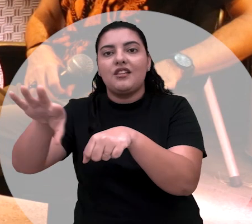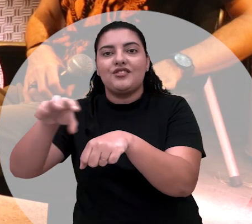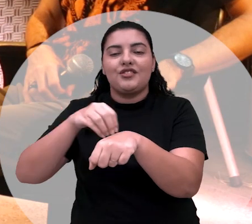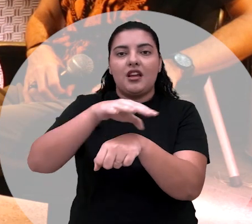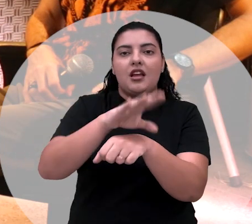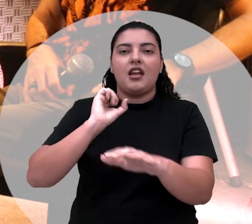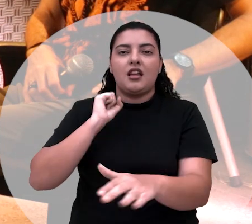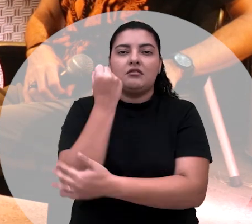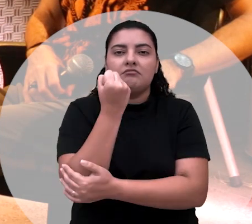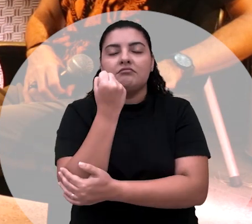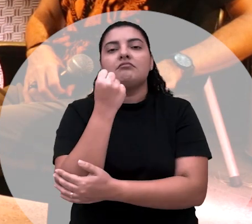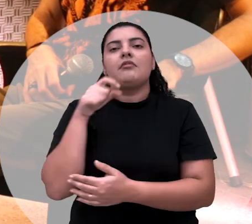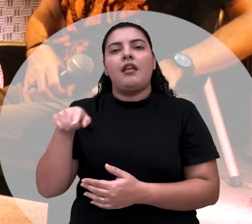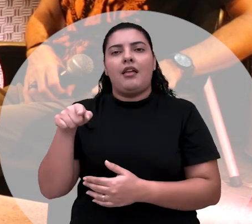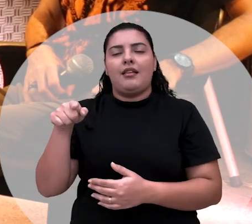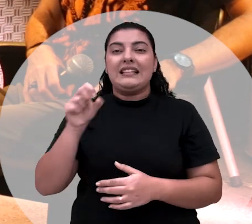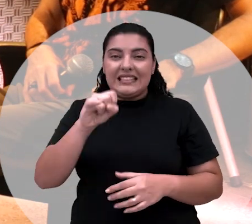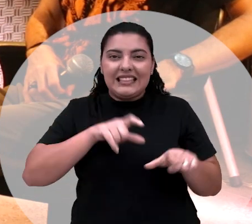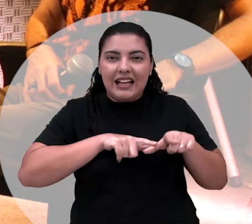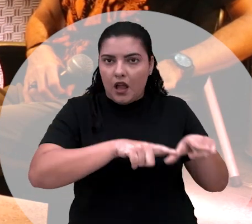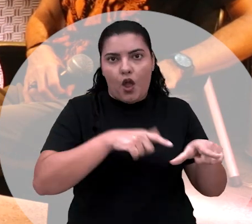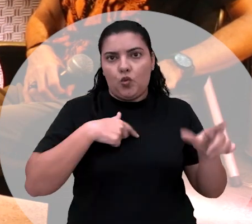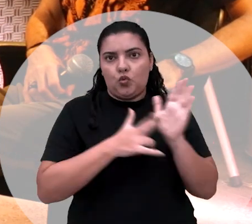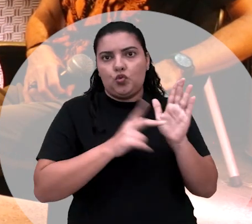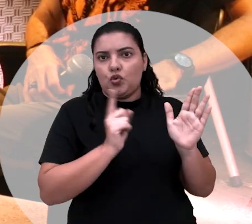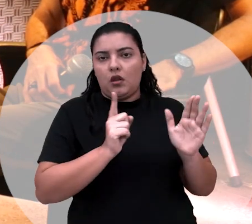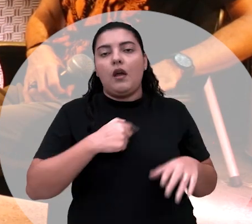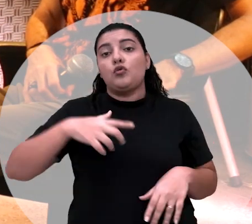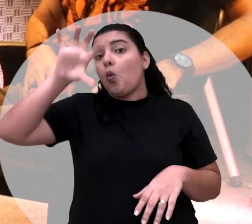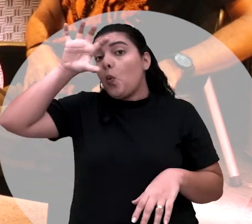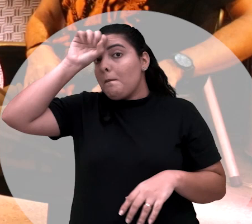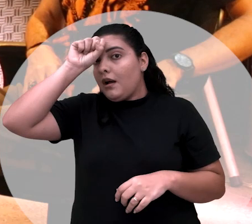O Exu é quem, quem é do Canoblé, né? Que eu não sou do Canoblé, eu sou Umbanda.